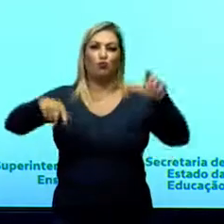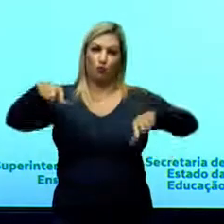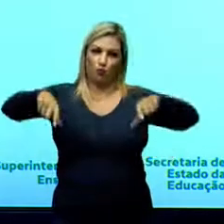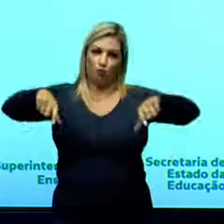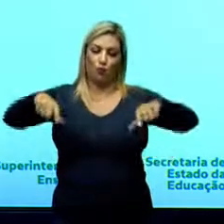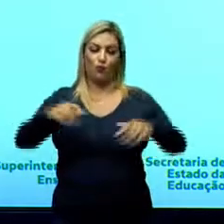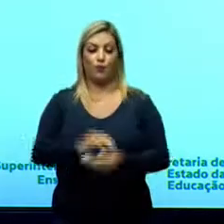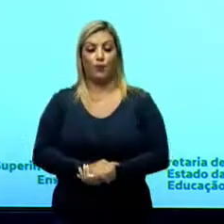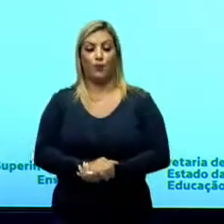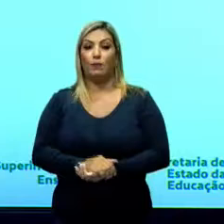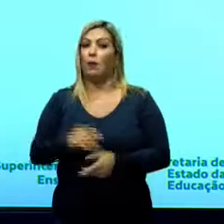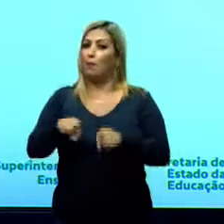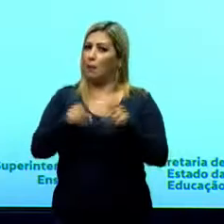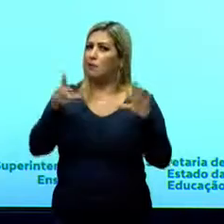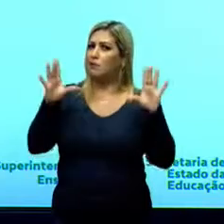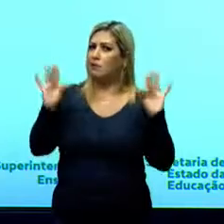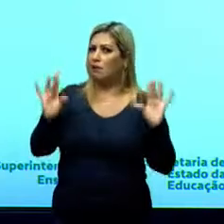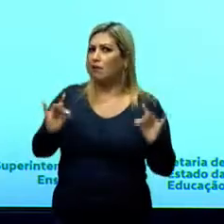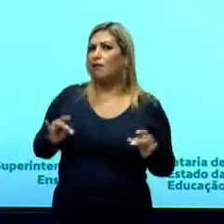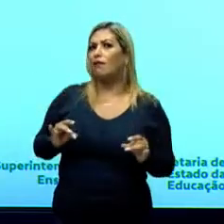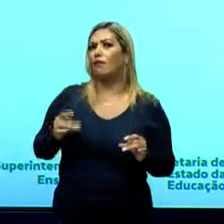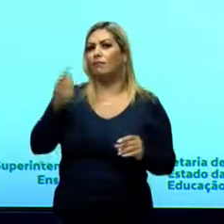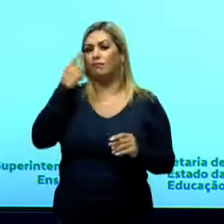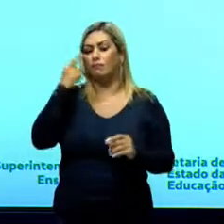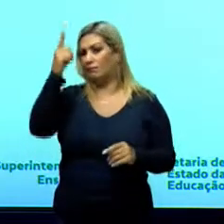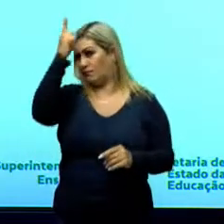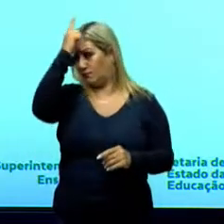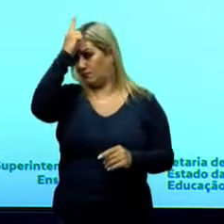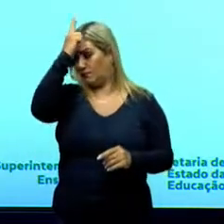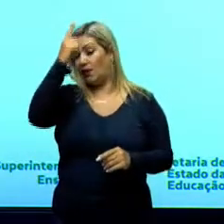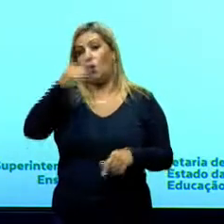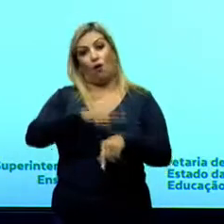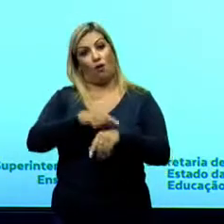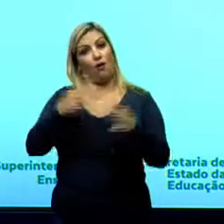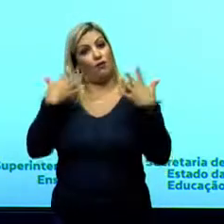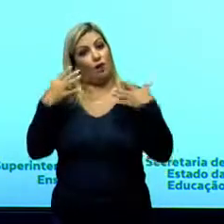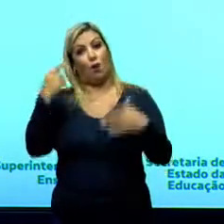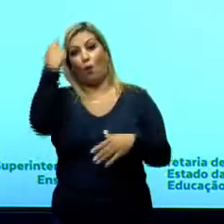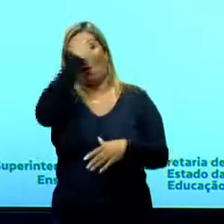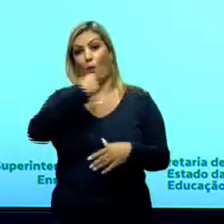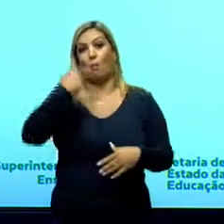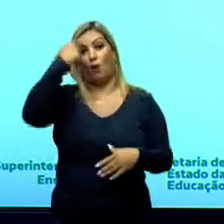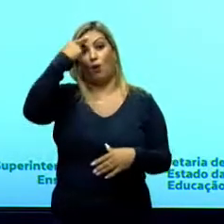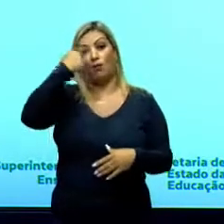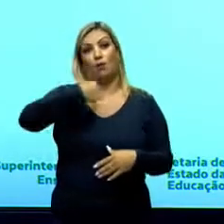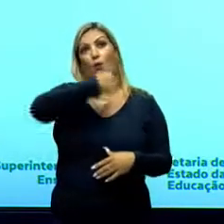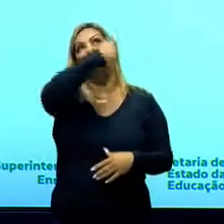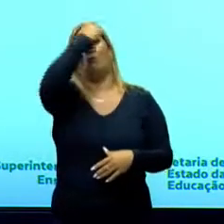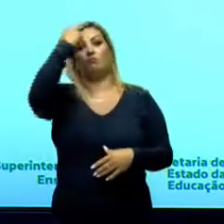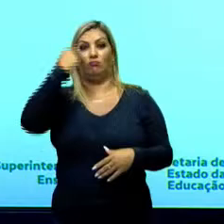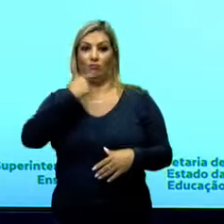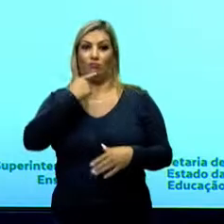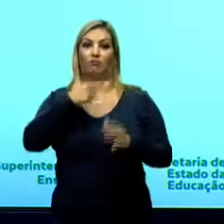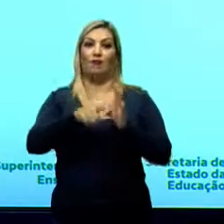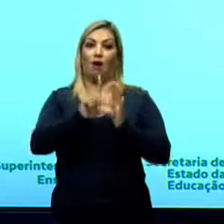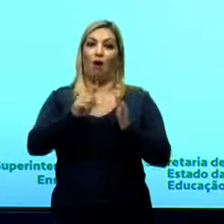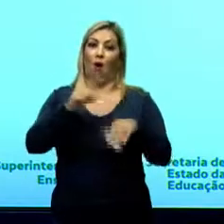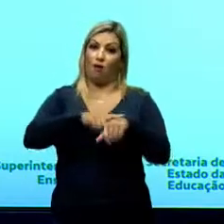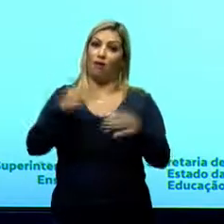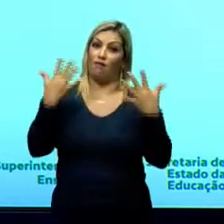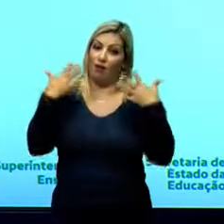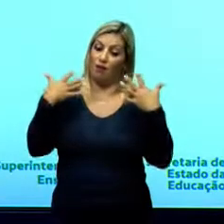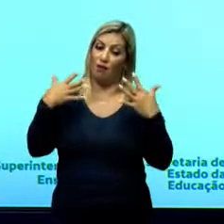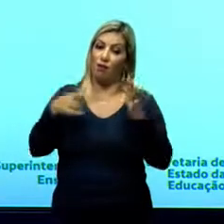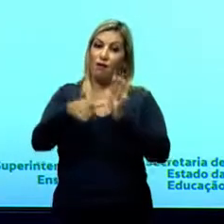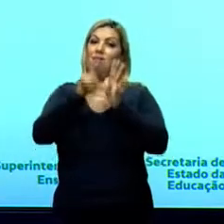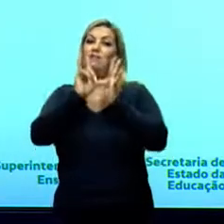que, detalhe, ó, considerando o horário de verão em Berlim, de uma hora, ou seja, eu vou adiantar o relógio mais uma hora, ou